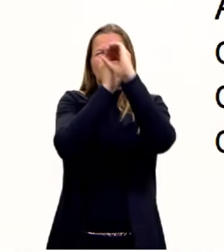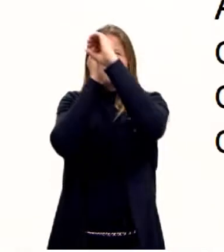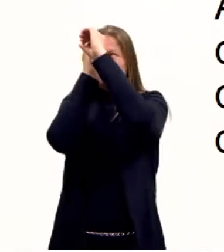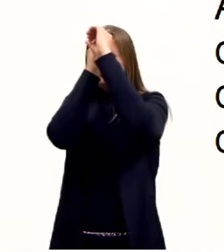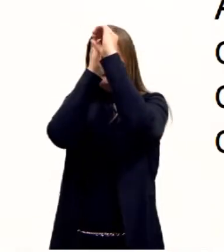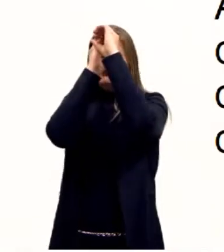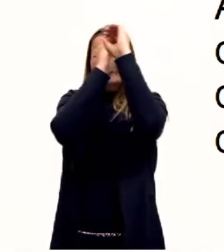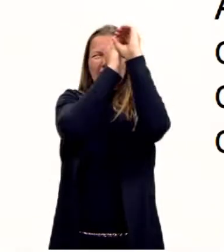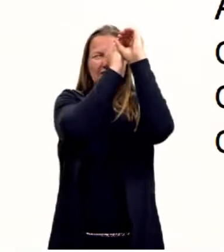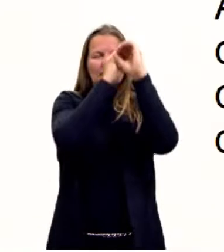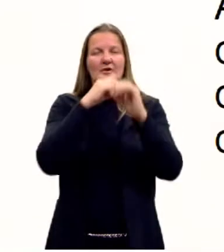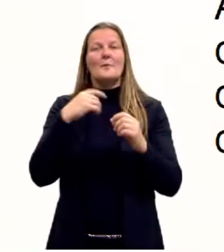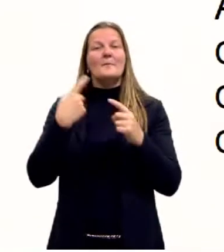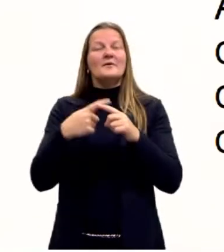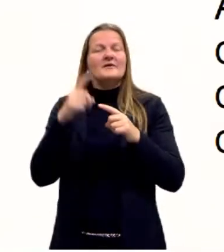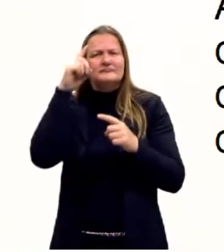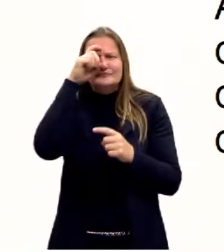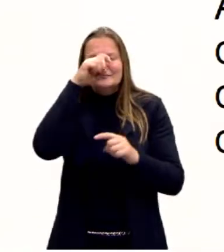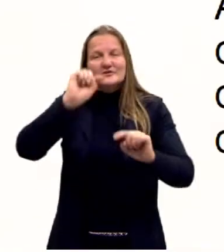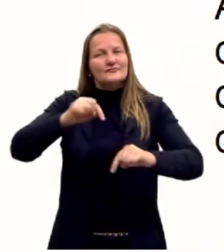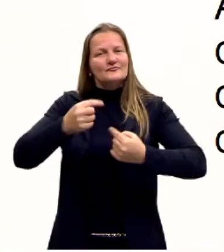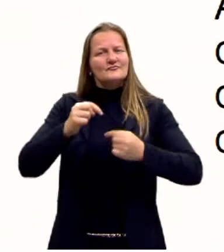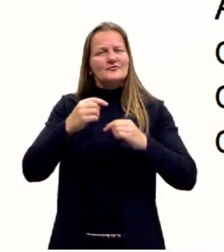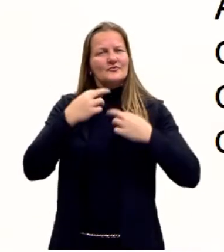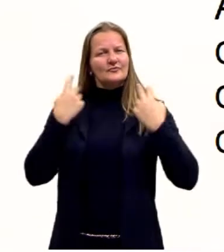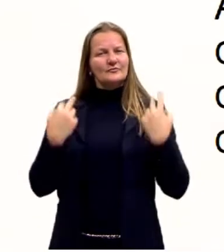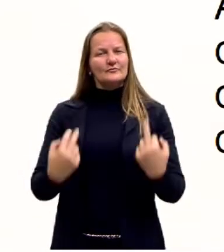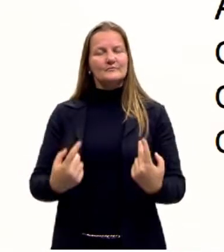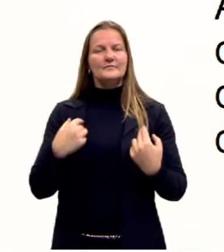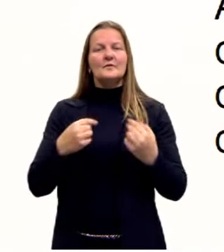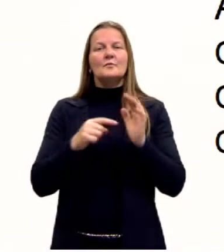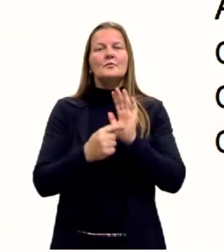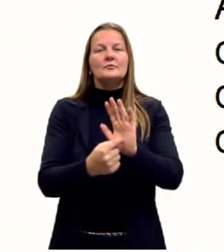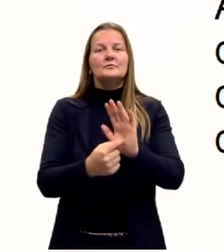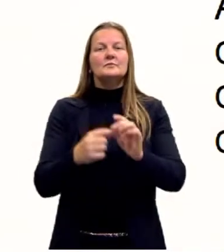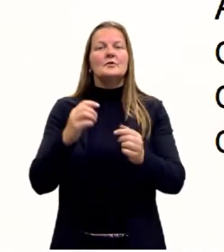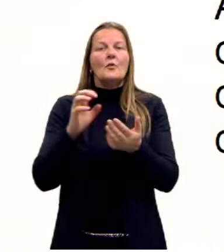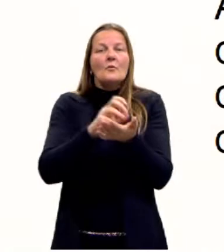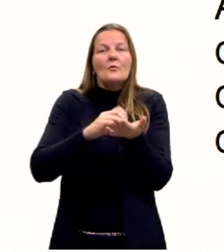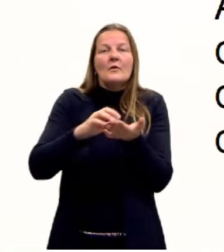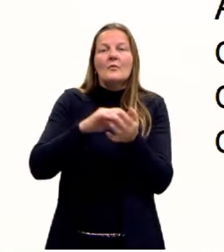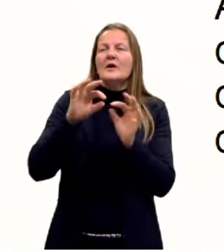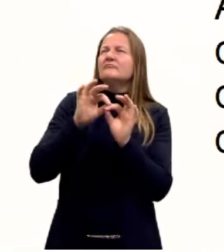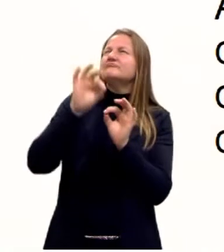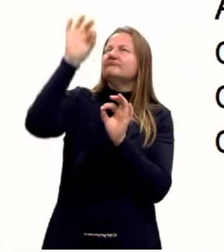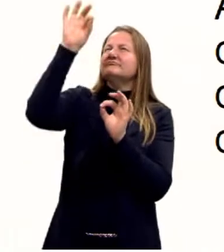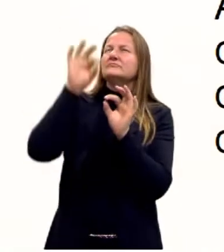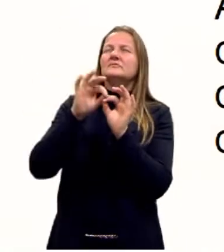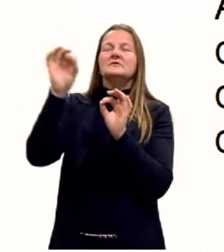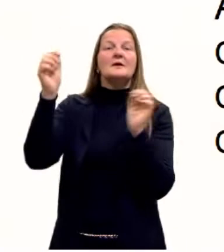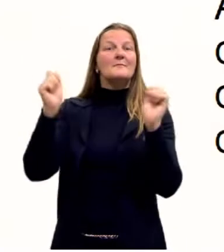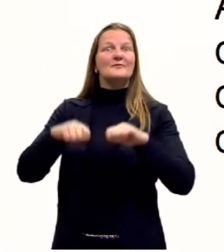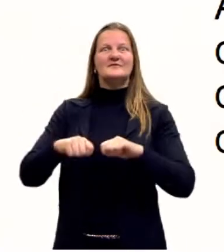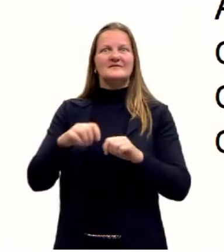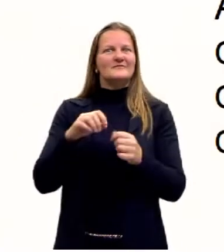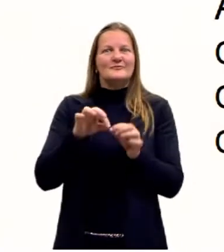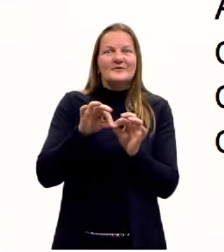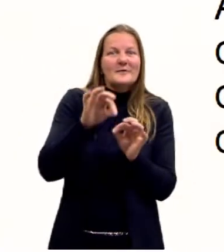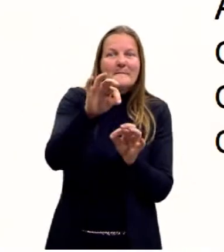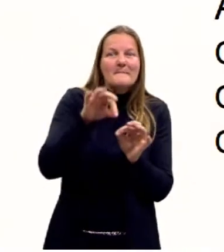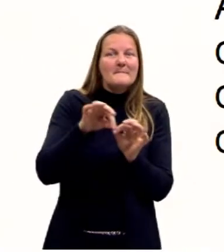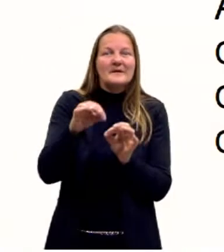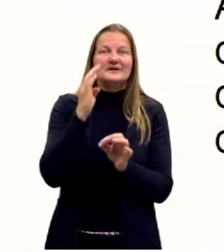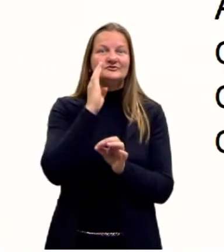dificuldade natural que esta apresenta com relação ao cálculo de distâncias impossíveis de serem medidas